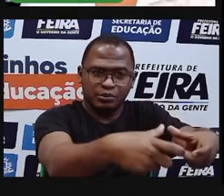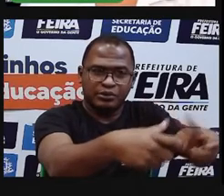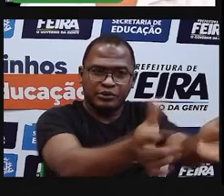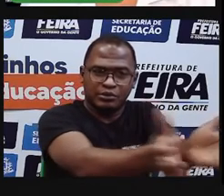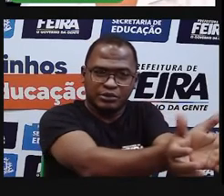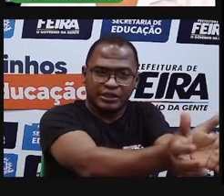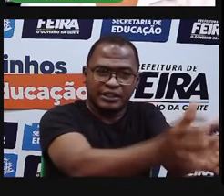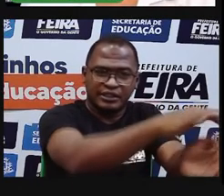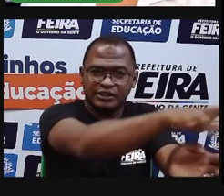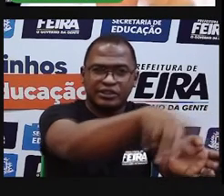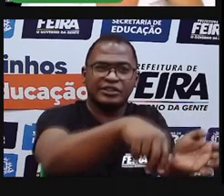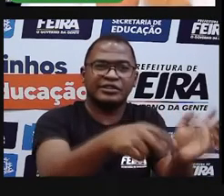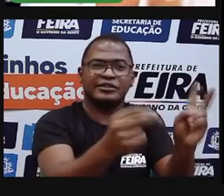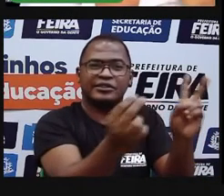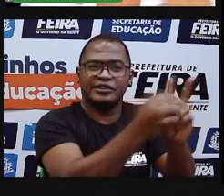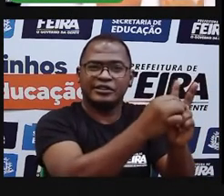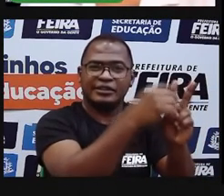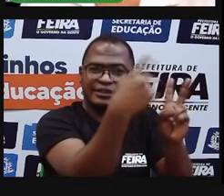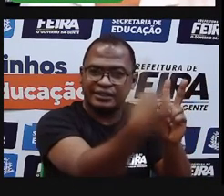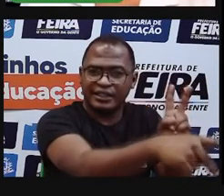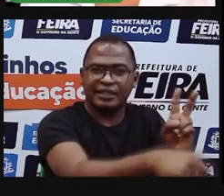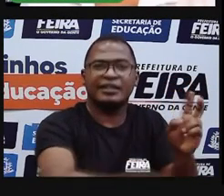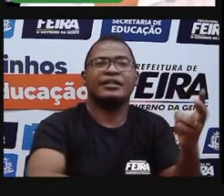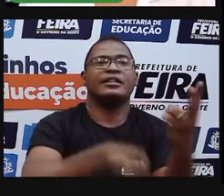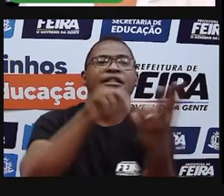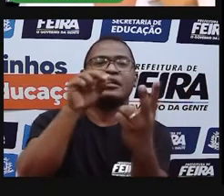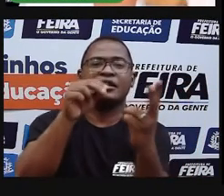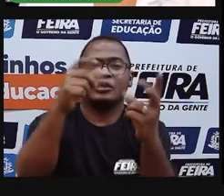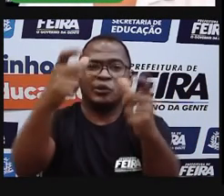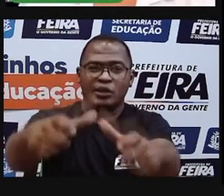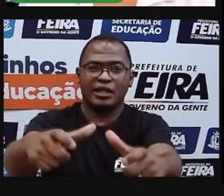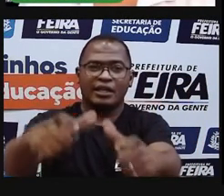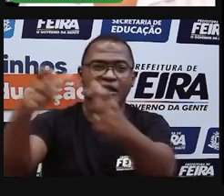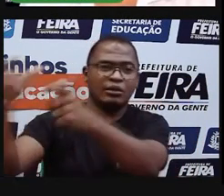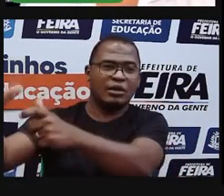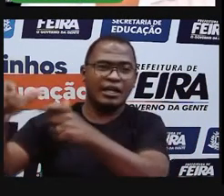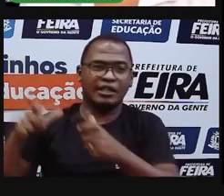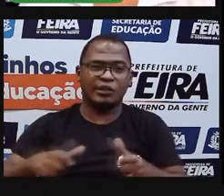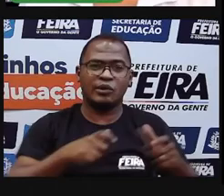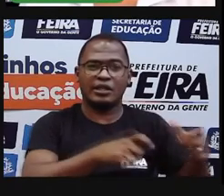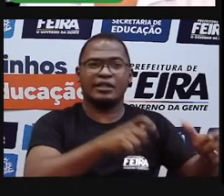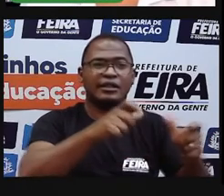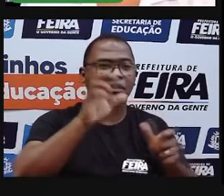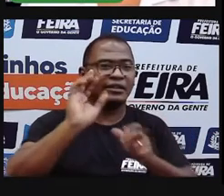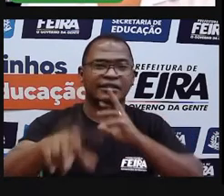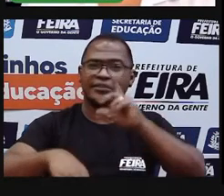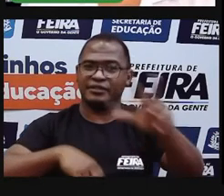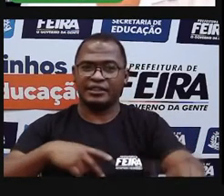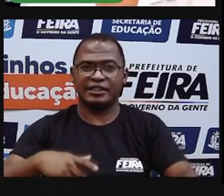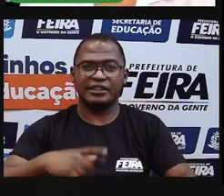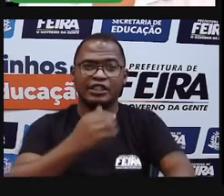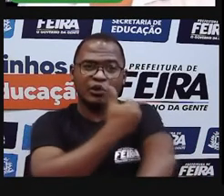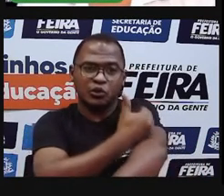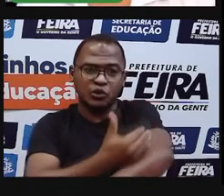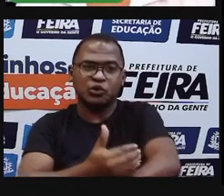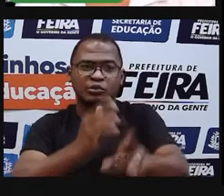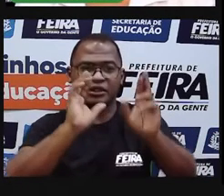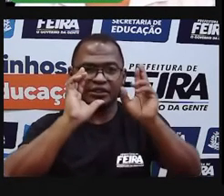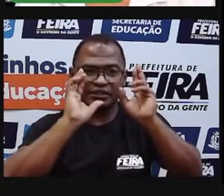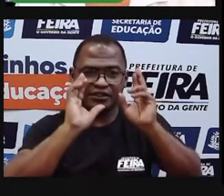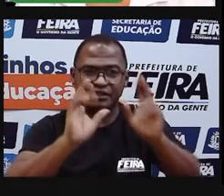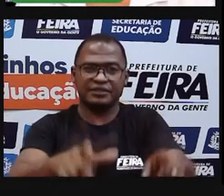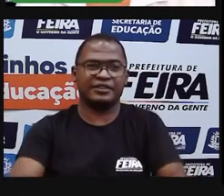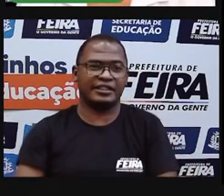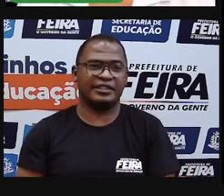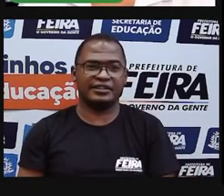distinta. Olha só, a gente precisa entender isso. Pois cada uma se organiza de uma maneira. Eles têm modos de